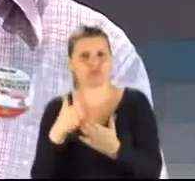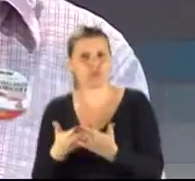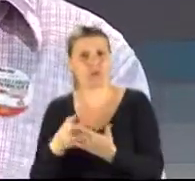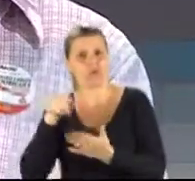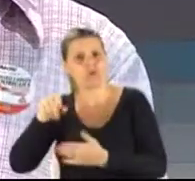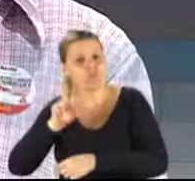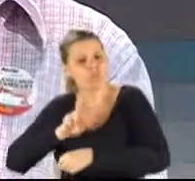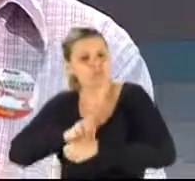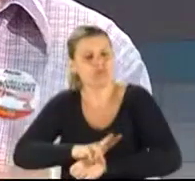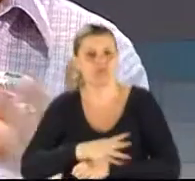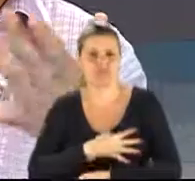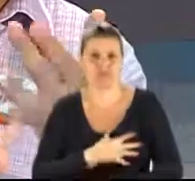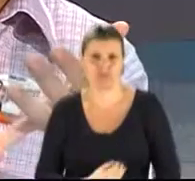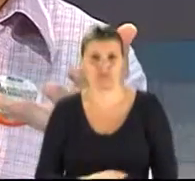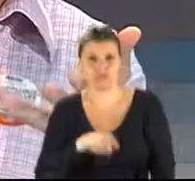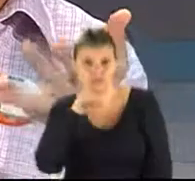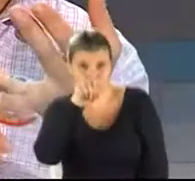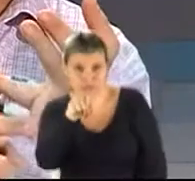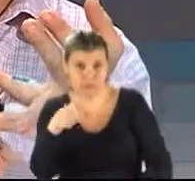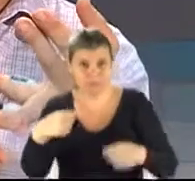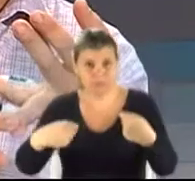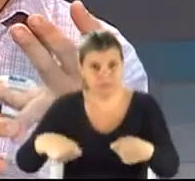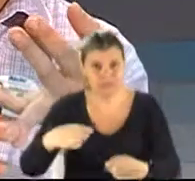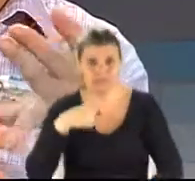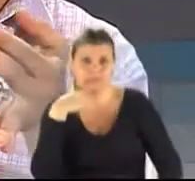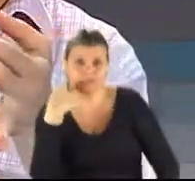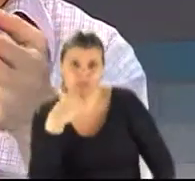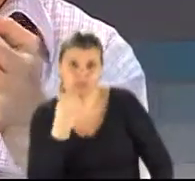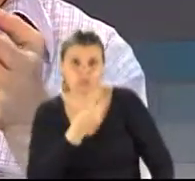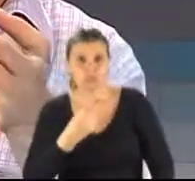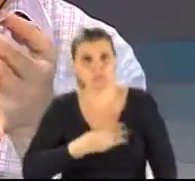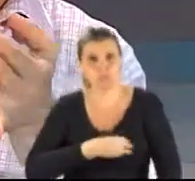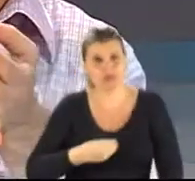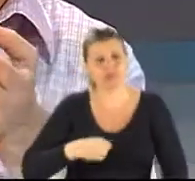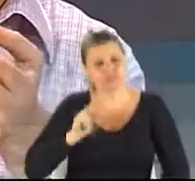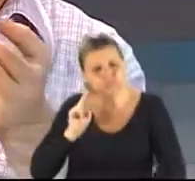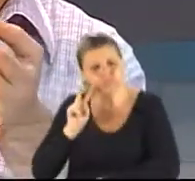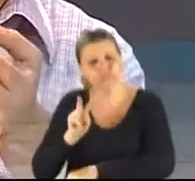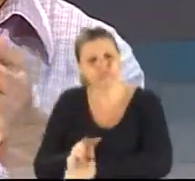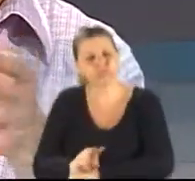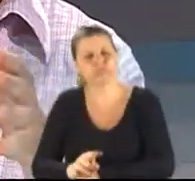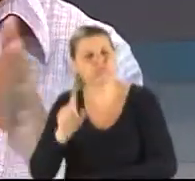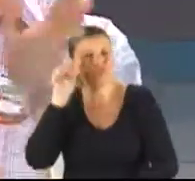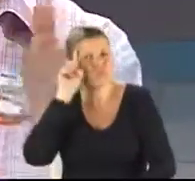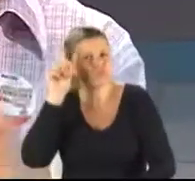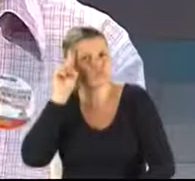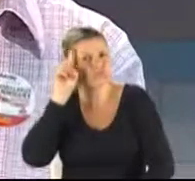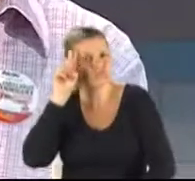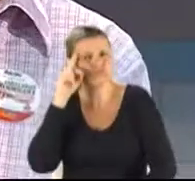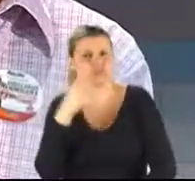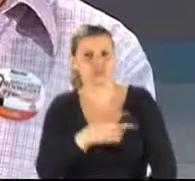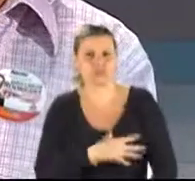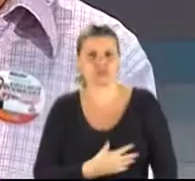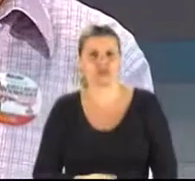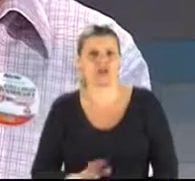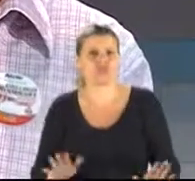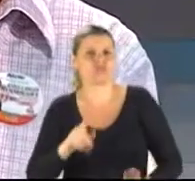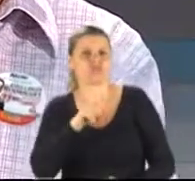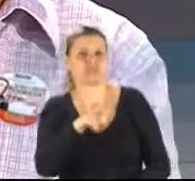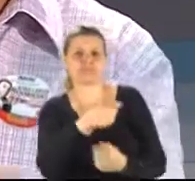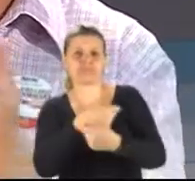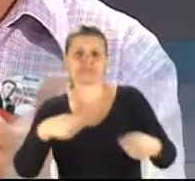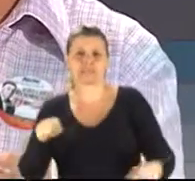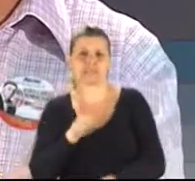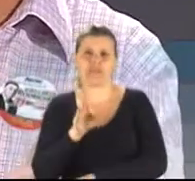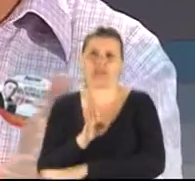necessidade de um dentista e de um médico ali que cuide realmente do dia a dia do seu filho e você não precise posar num